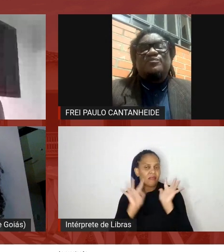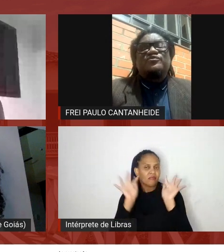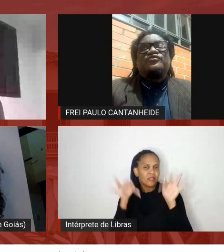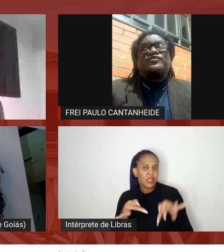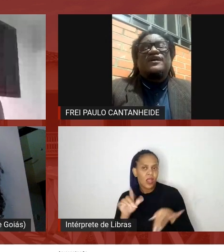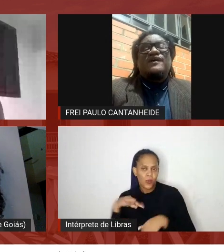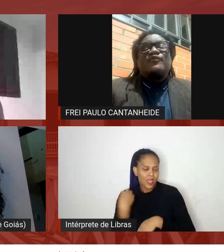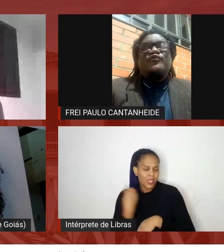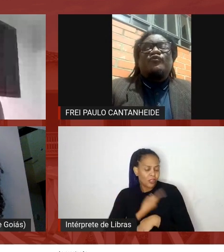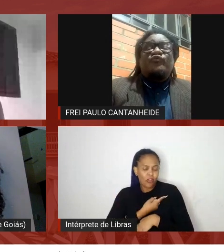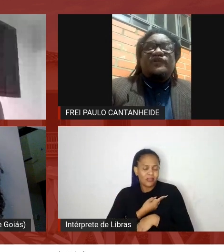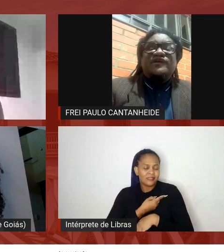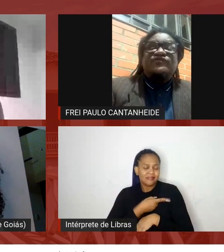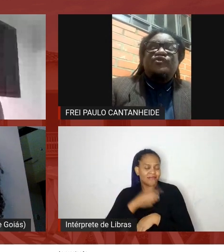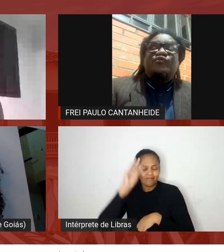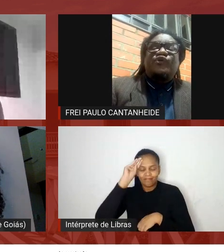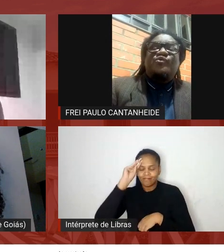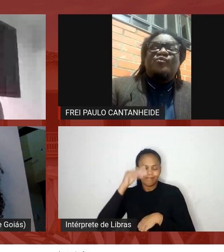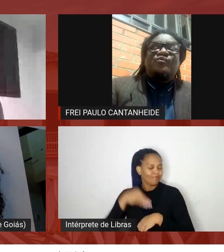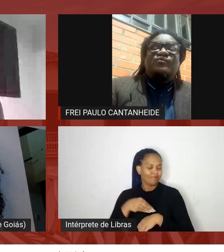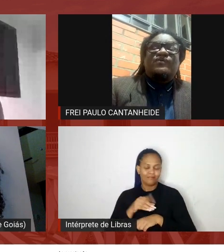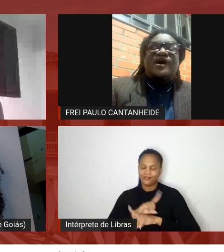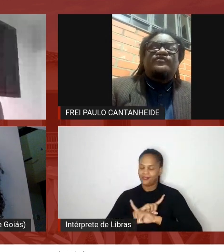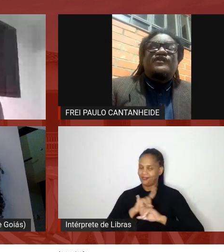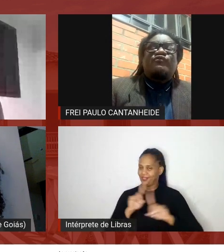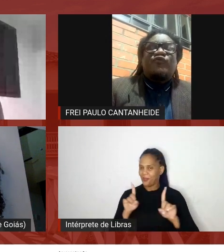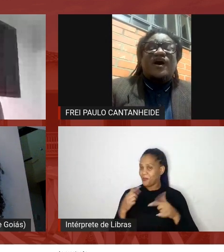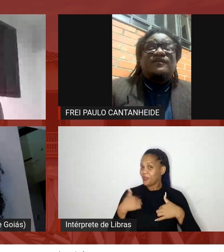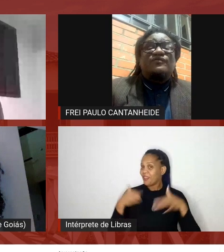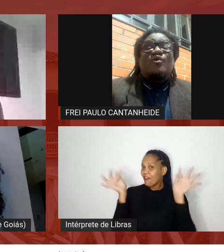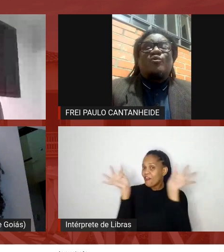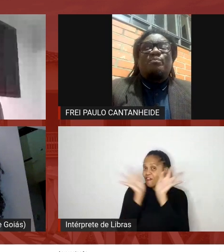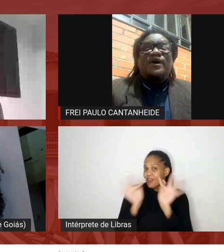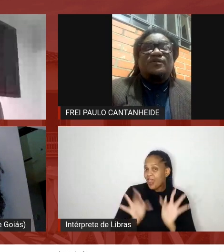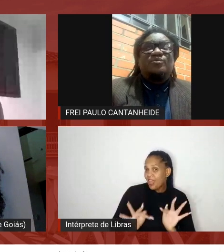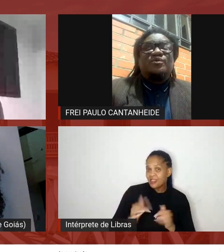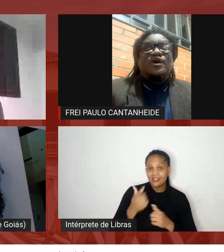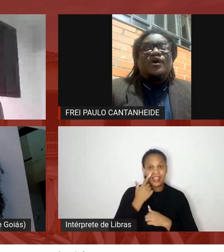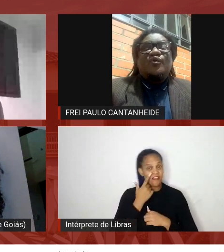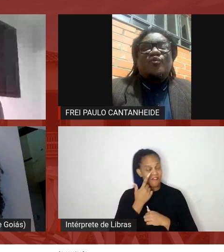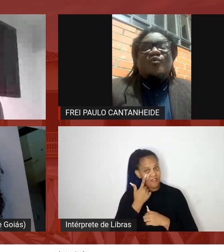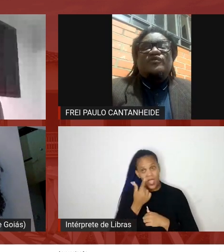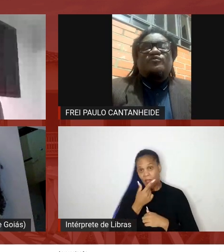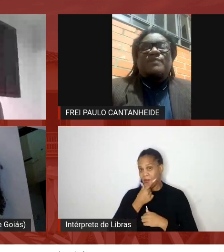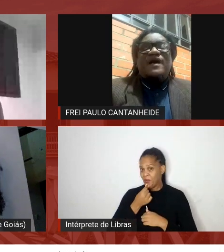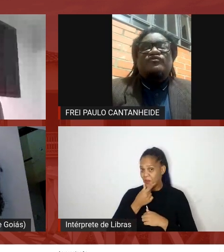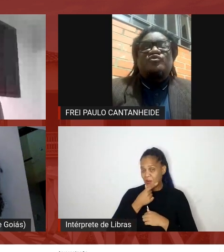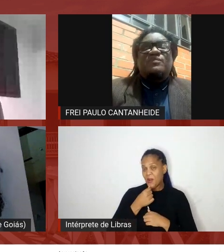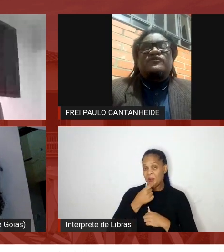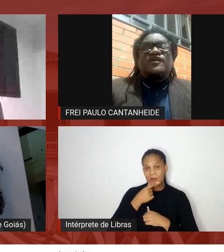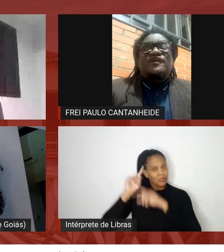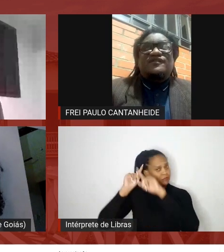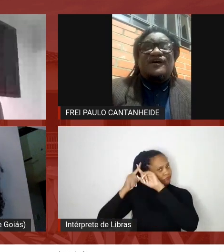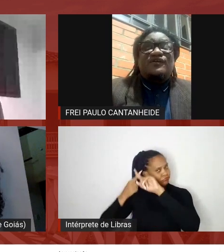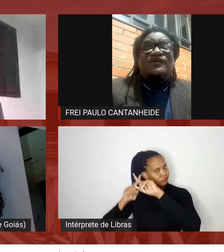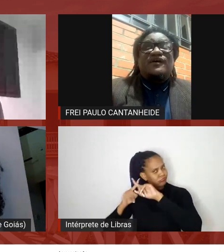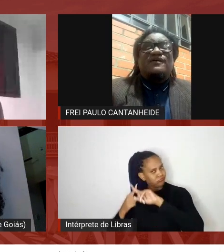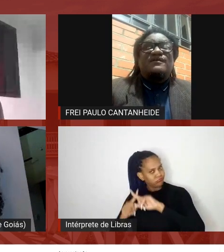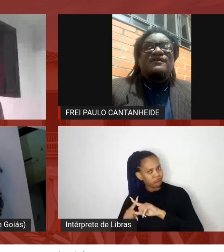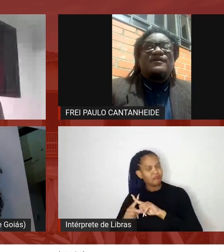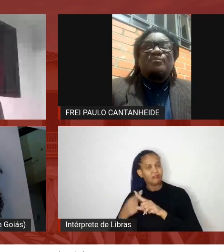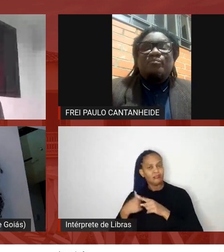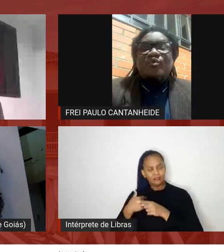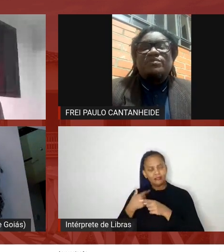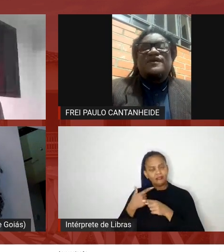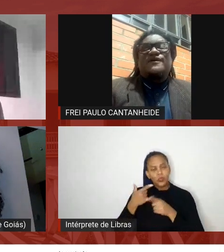desanimemos fico feliz de ver um rastafari ocupando um espaço e uma secretaria